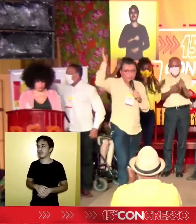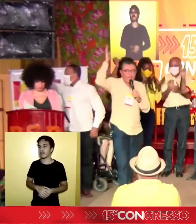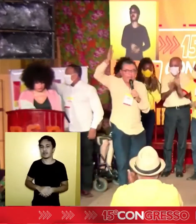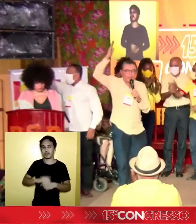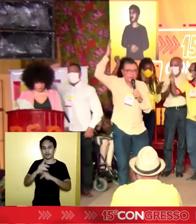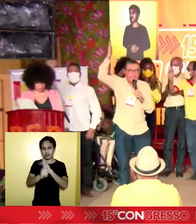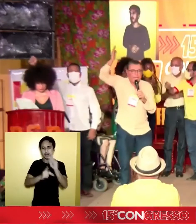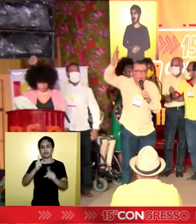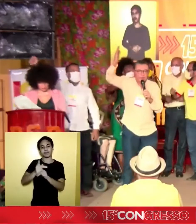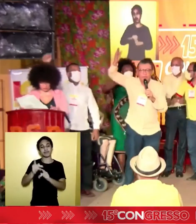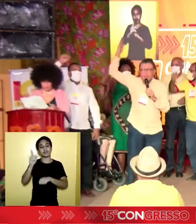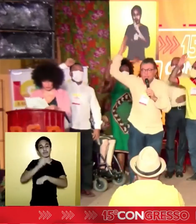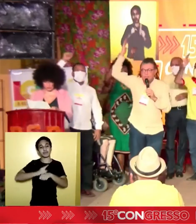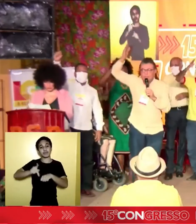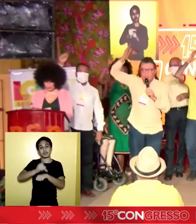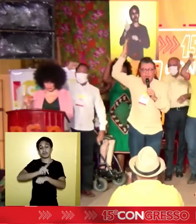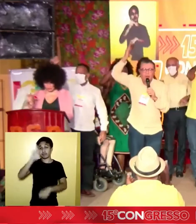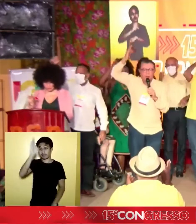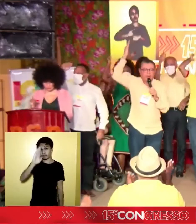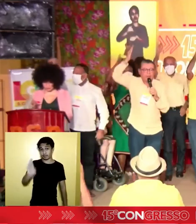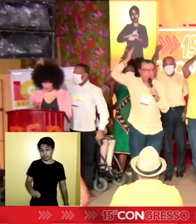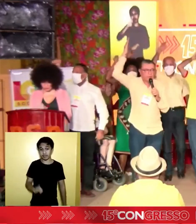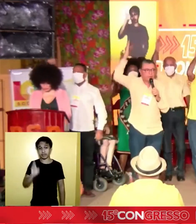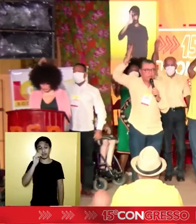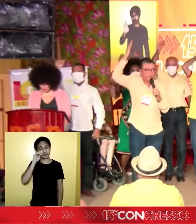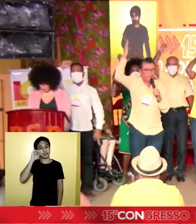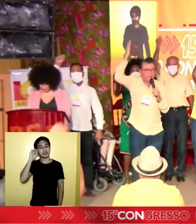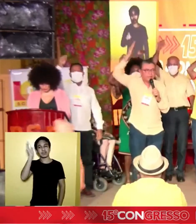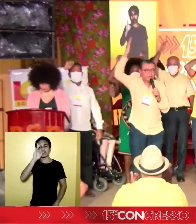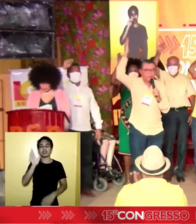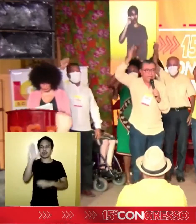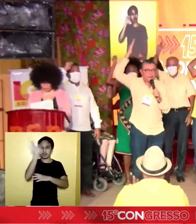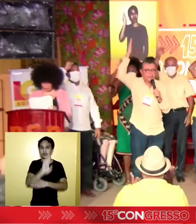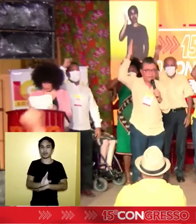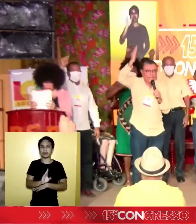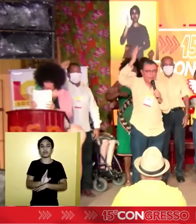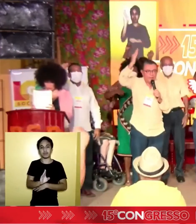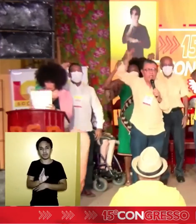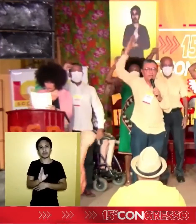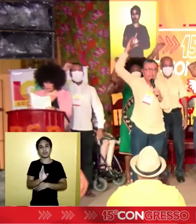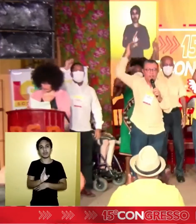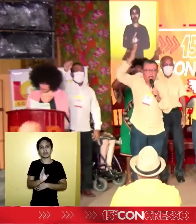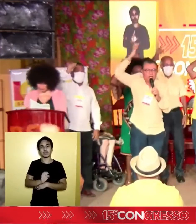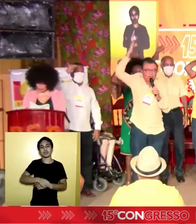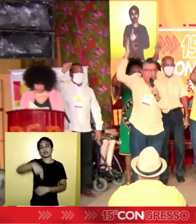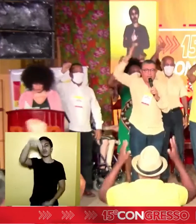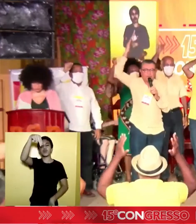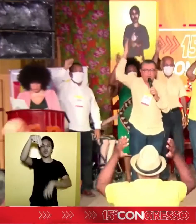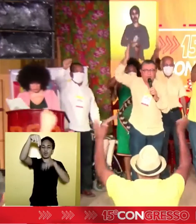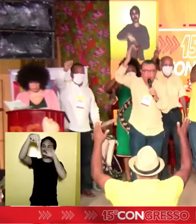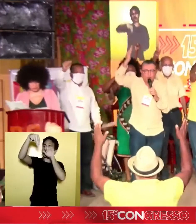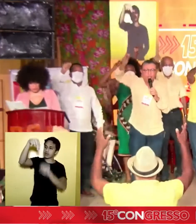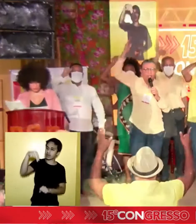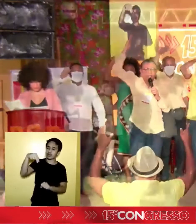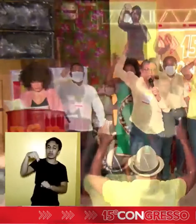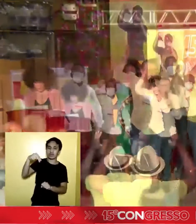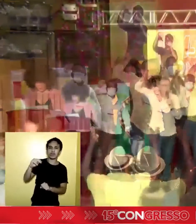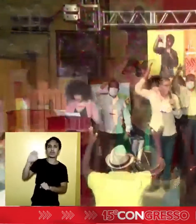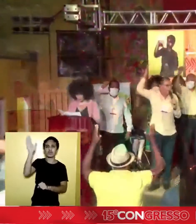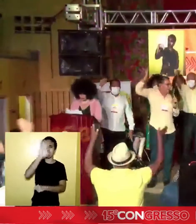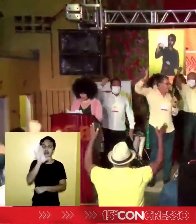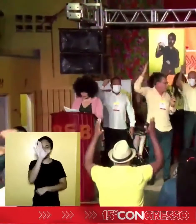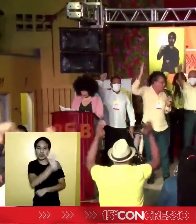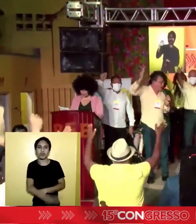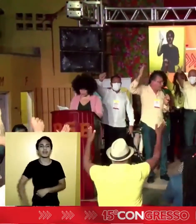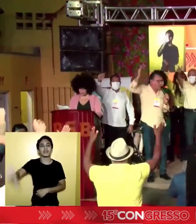E no país inteiro, e viva o Partido Socialista Brasileiro, de norte a sul, e